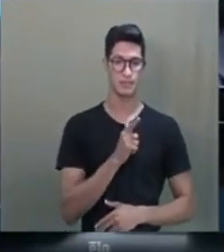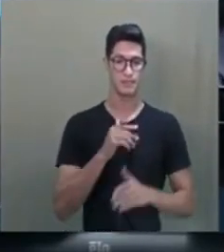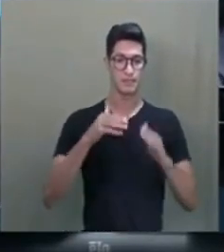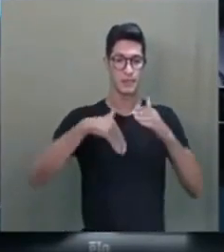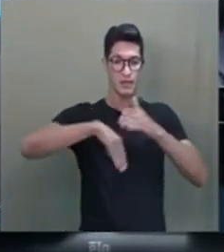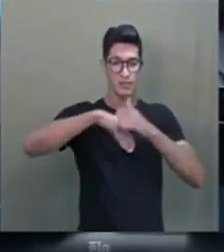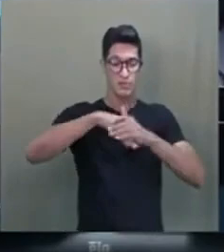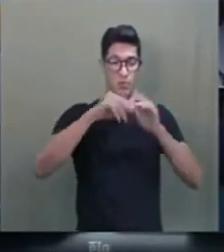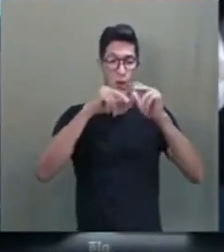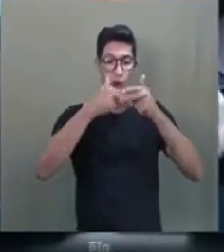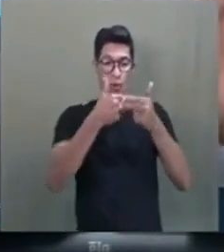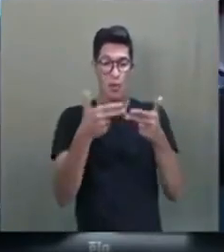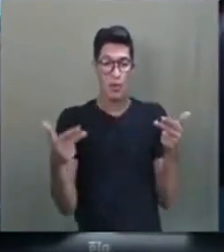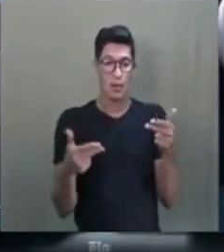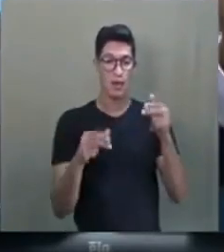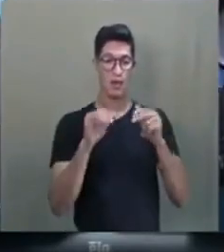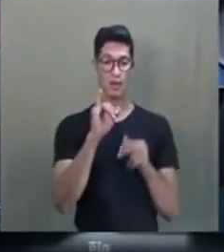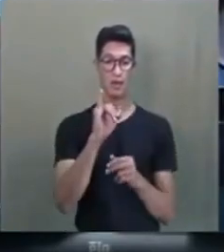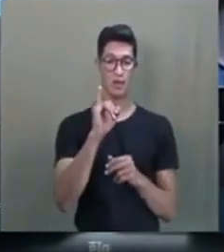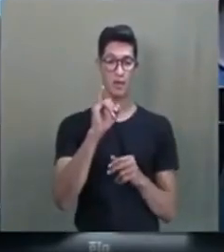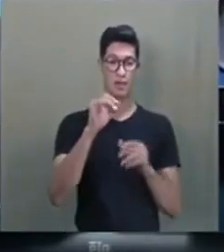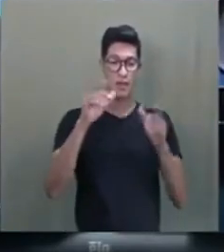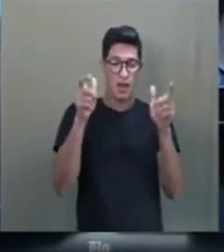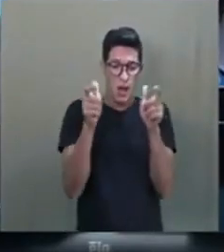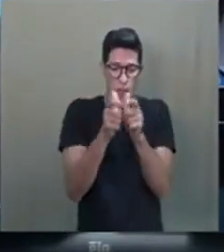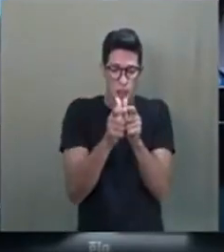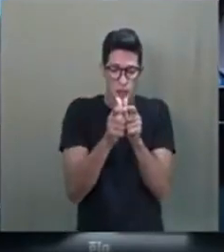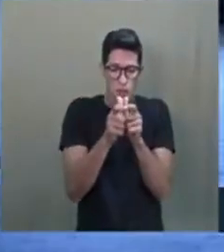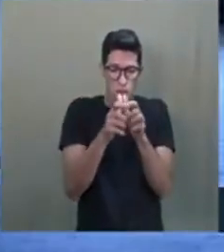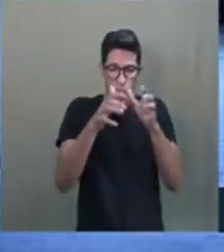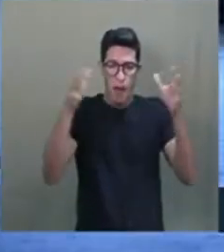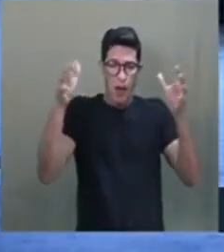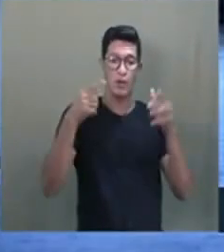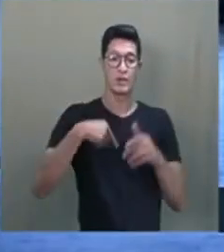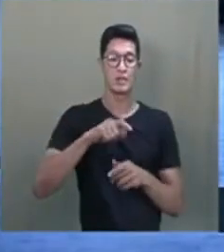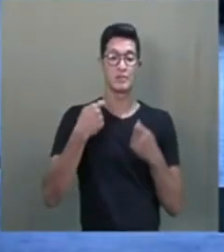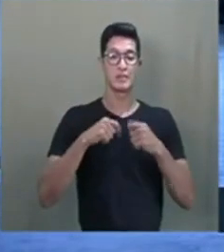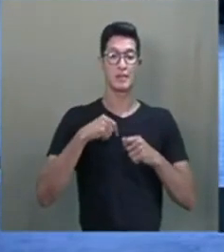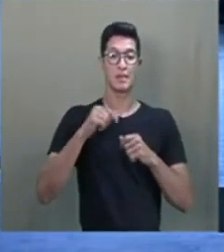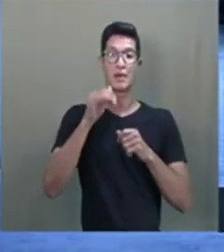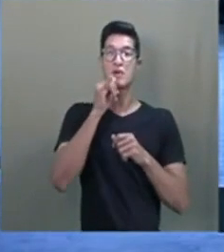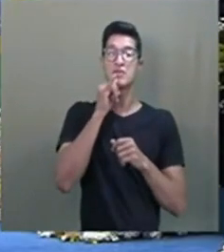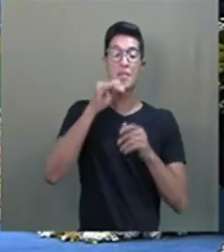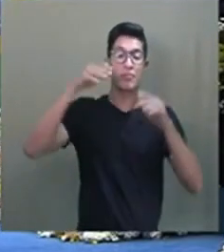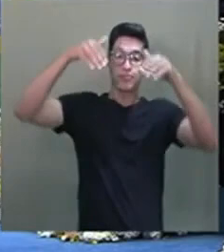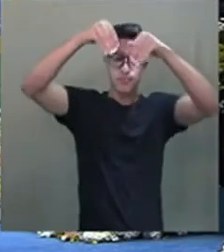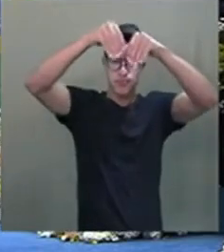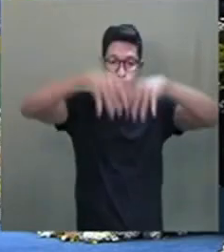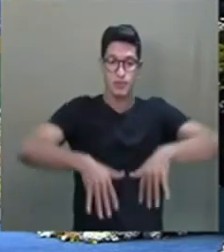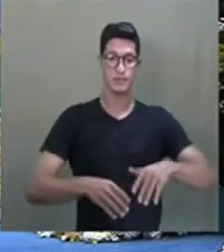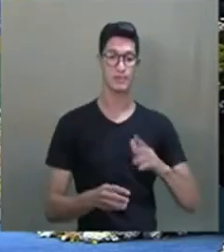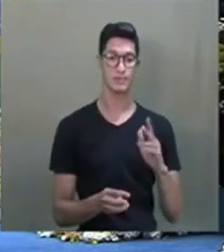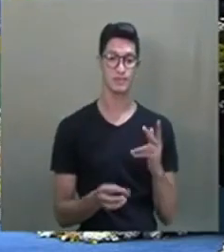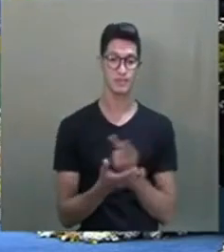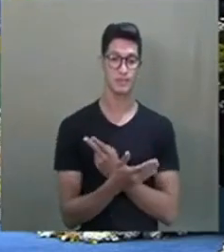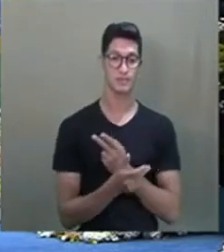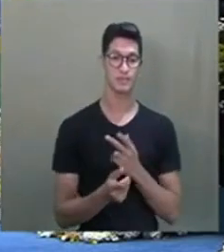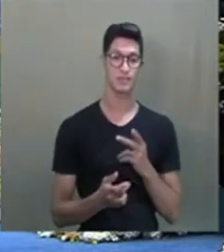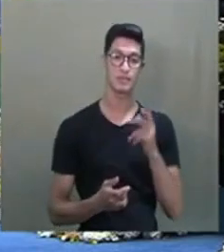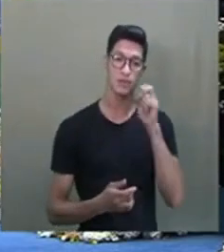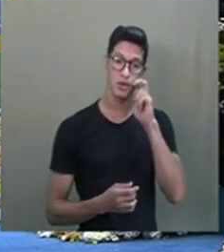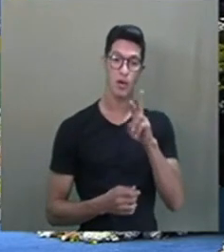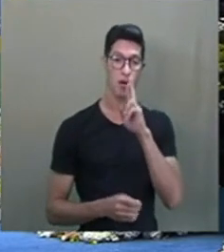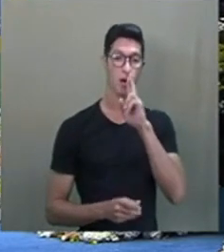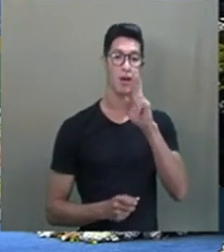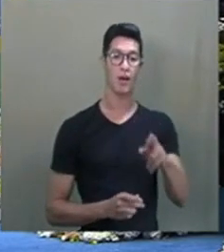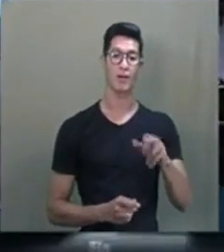futebol é uma coisa, é o micro no macro. Então, gente tem que dar o exemplo, o exemplo tem que vir de cima. E olha o